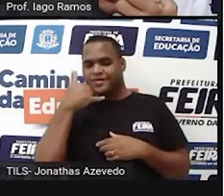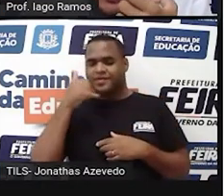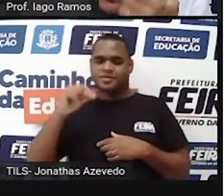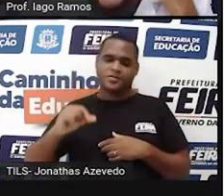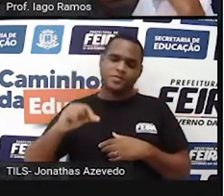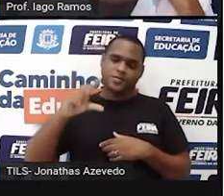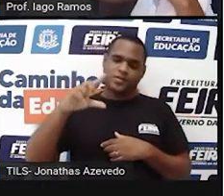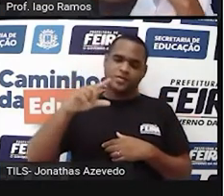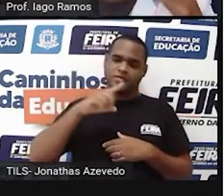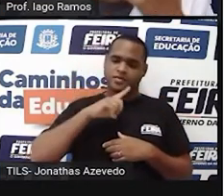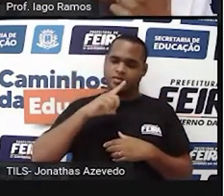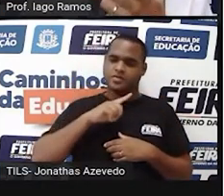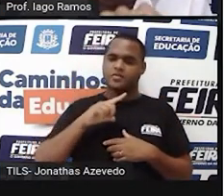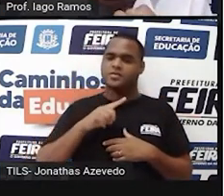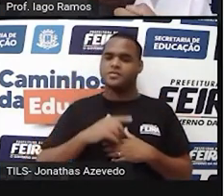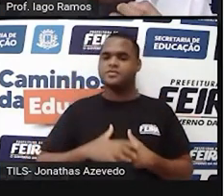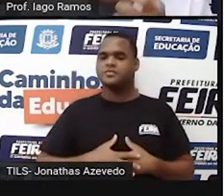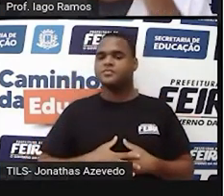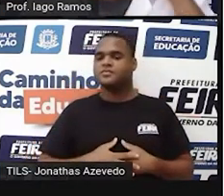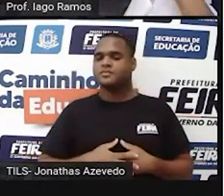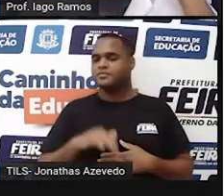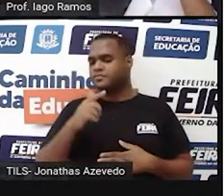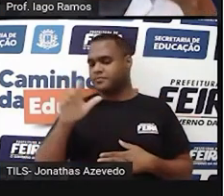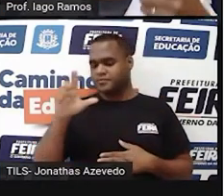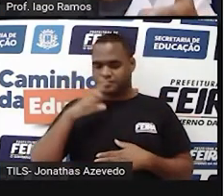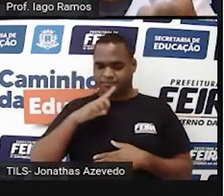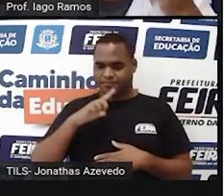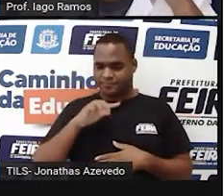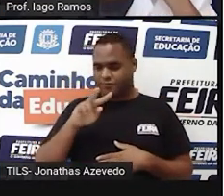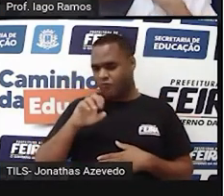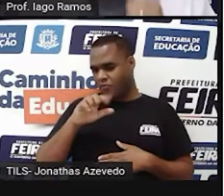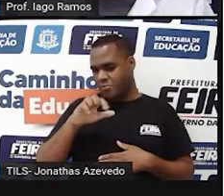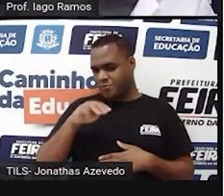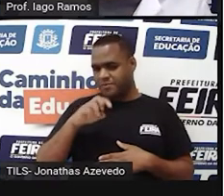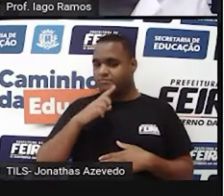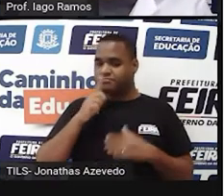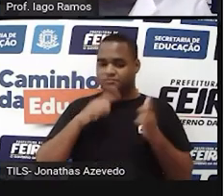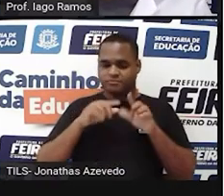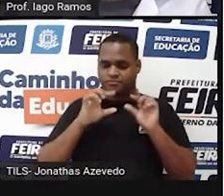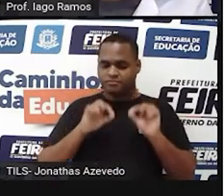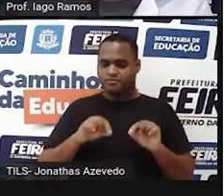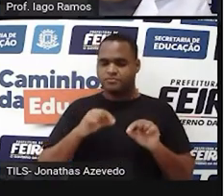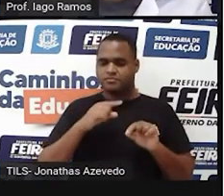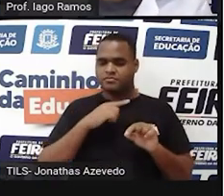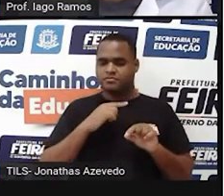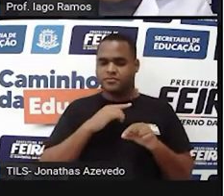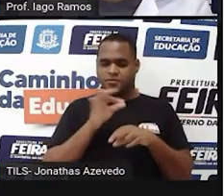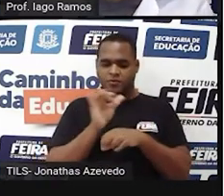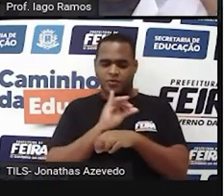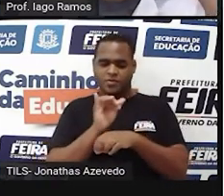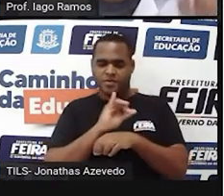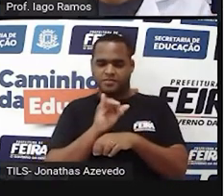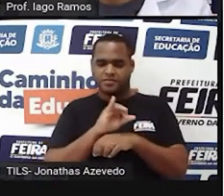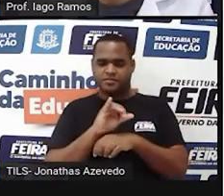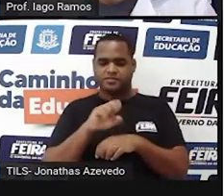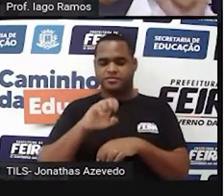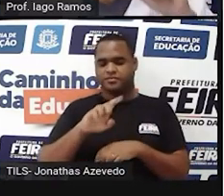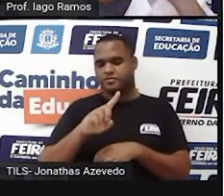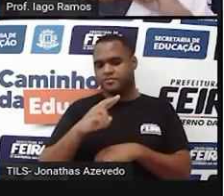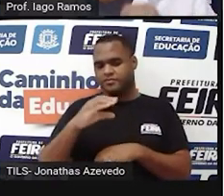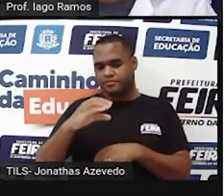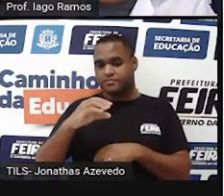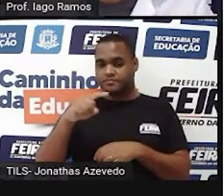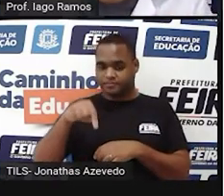que você vai aumentar para conseguir me ouvir melhor. Caso você esteja vendo essa aula pelo canal do YouTube, da Seduc